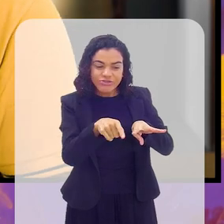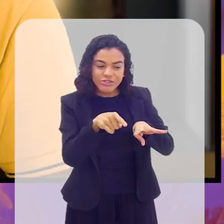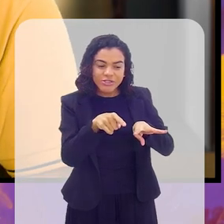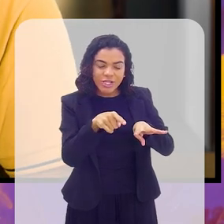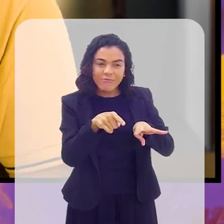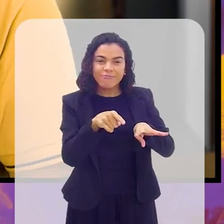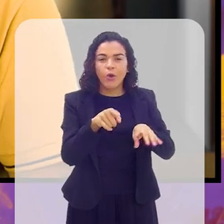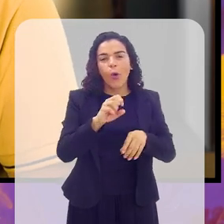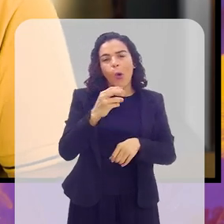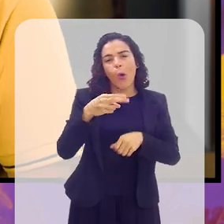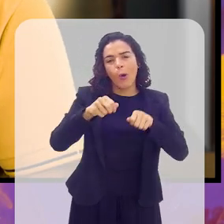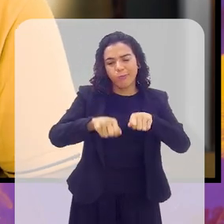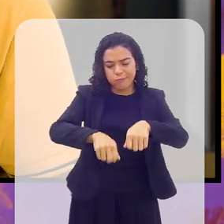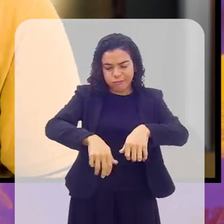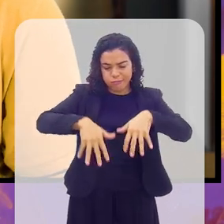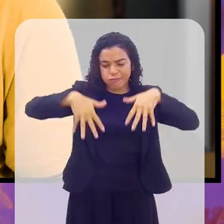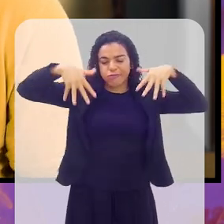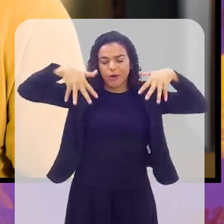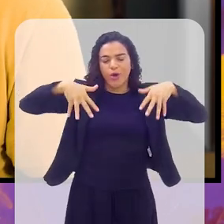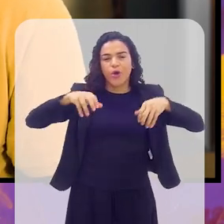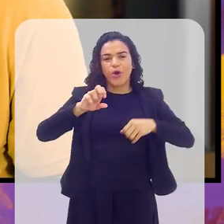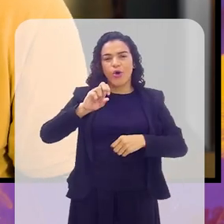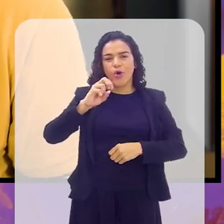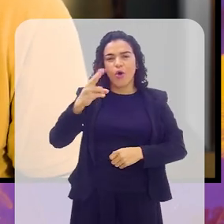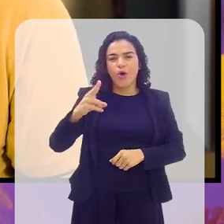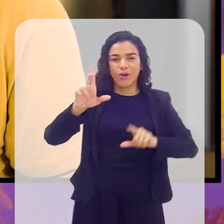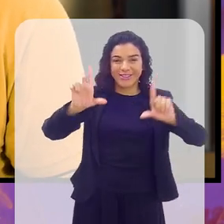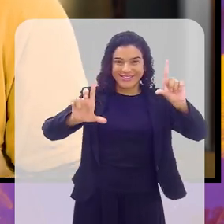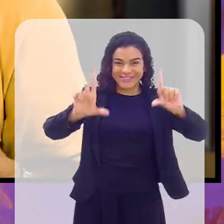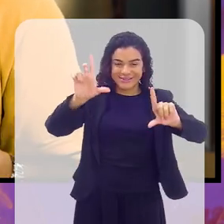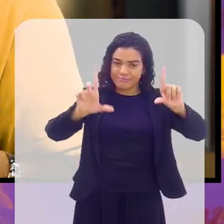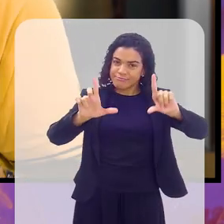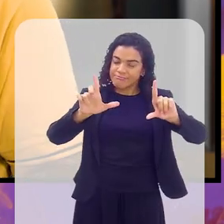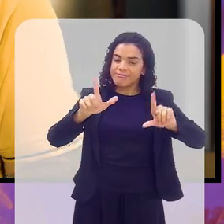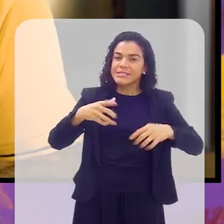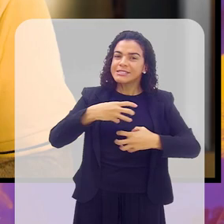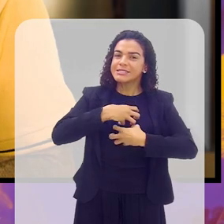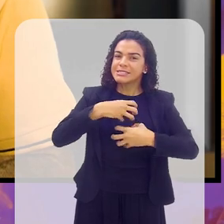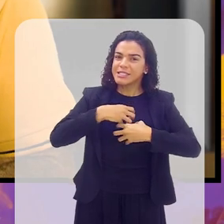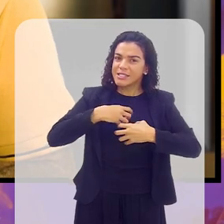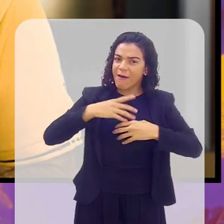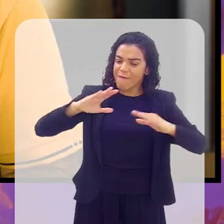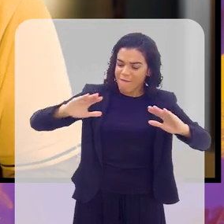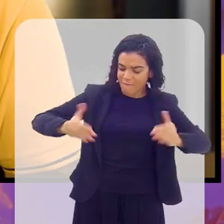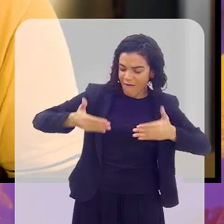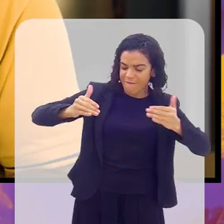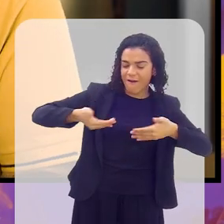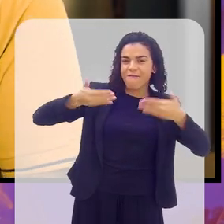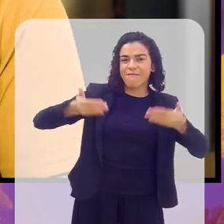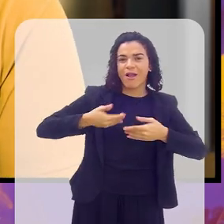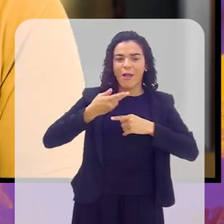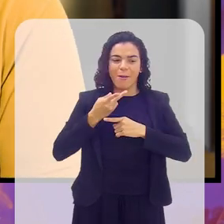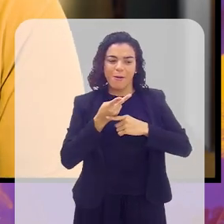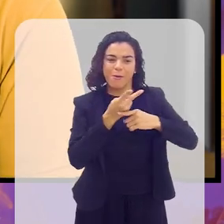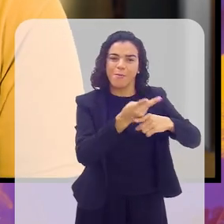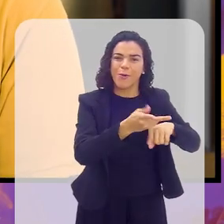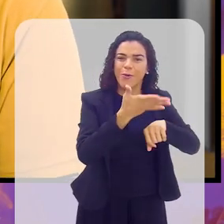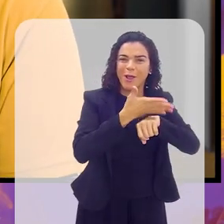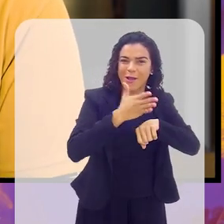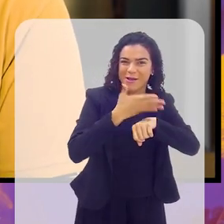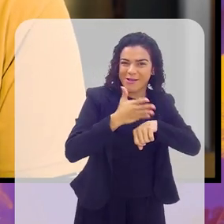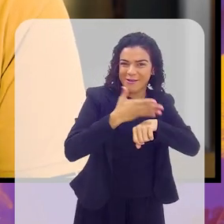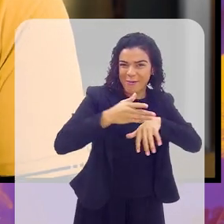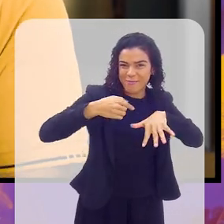lado, né? Seja na arquibancada, seja vendo ali pela telinha, ganhe motivação também para praticar aquela